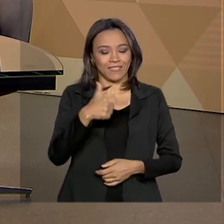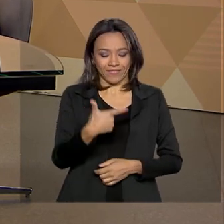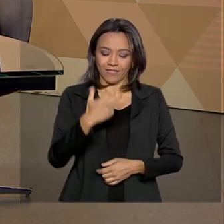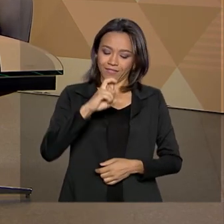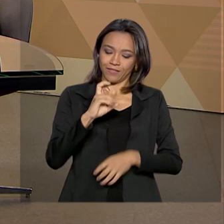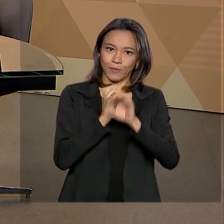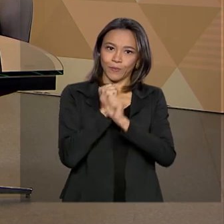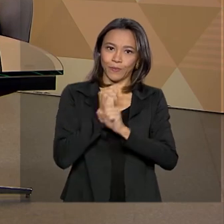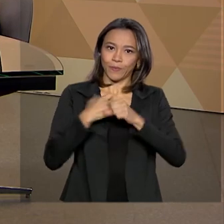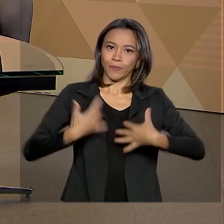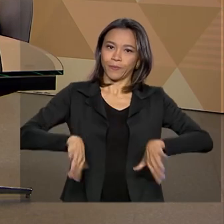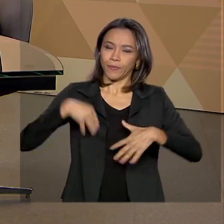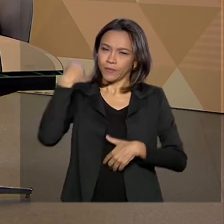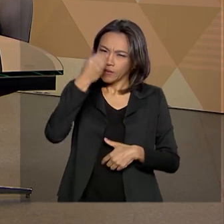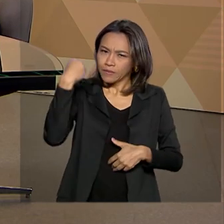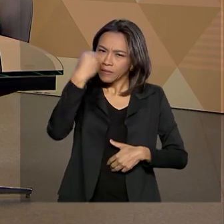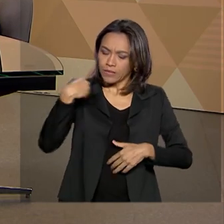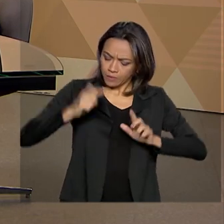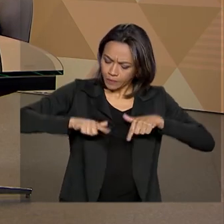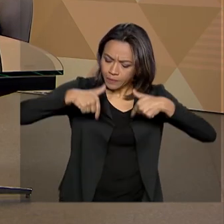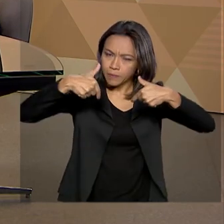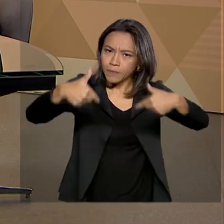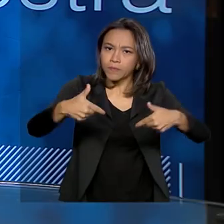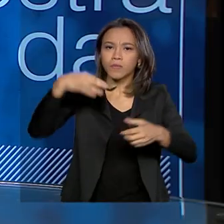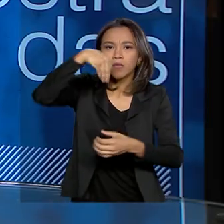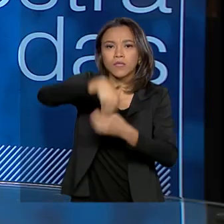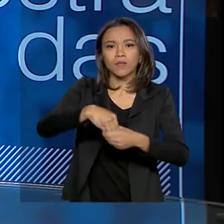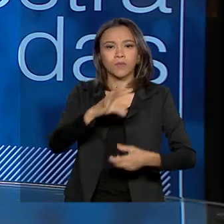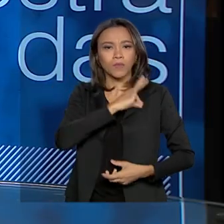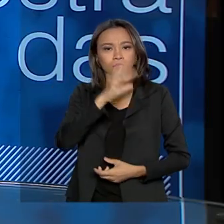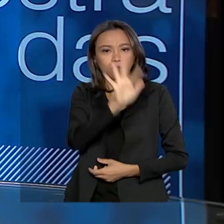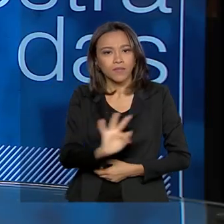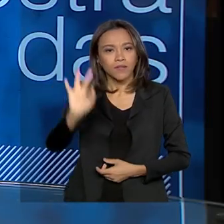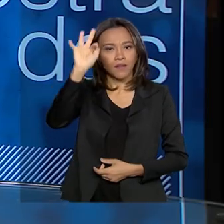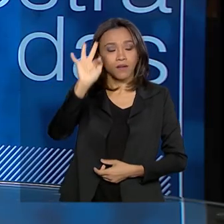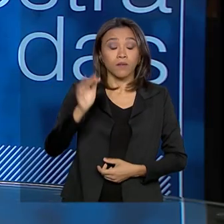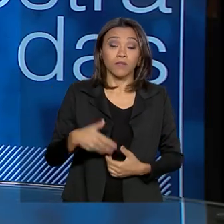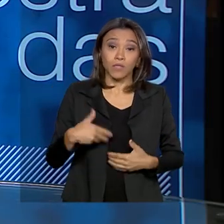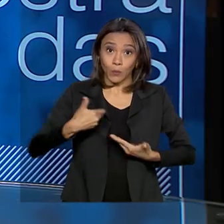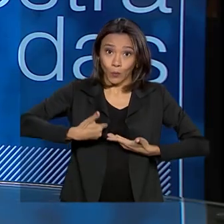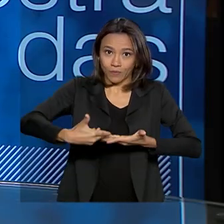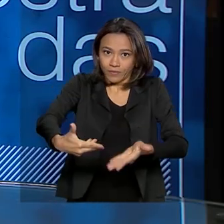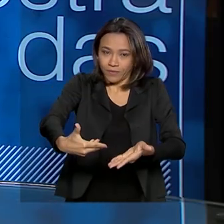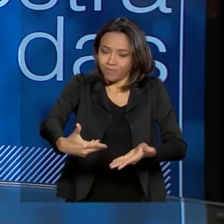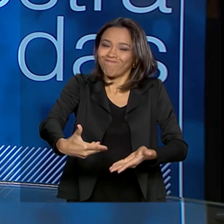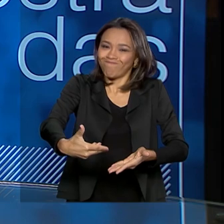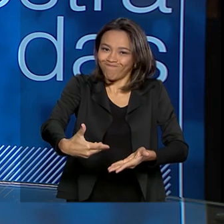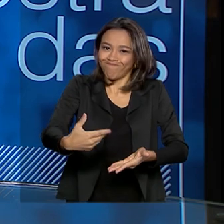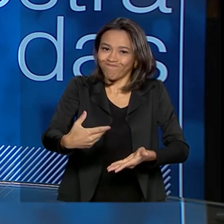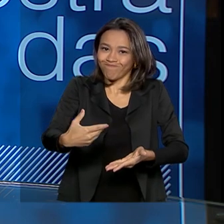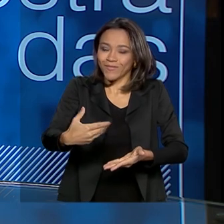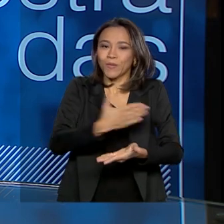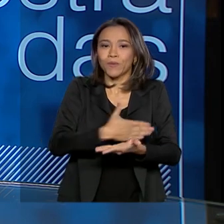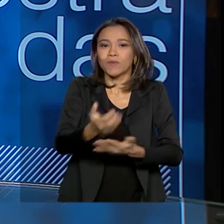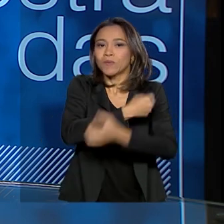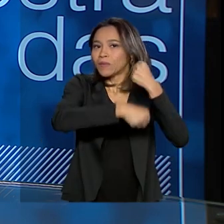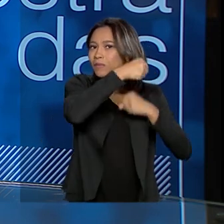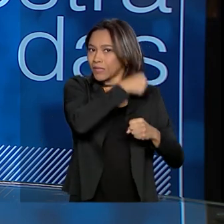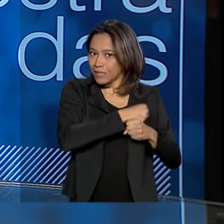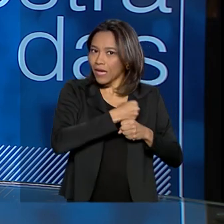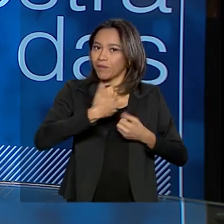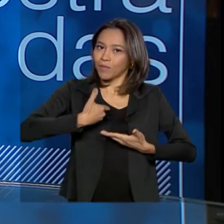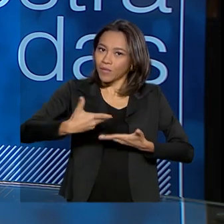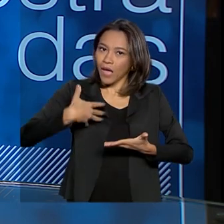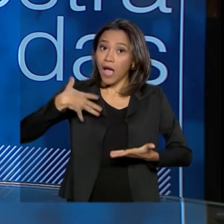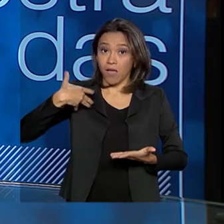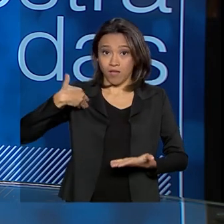de atividade na Polícia Rodoviária Federal e o convite no início do ano passado para assumir